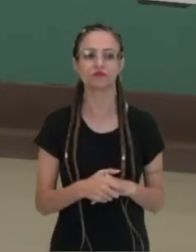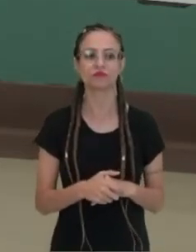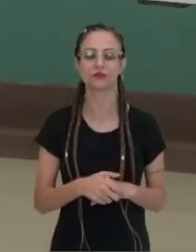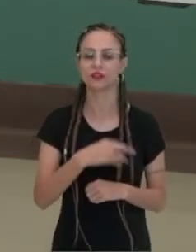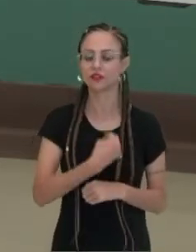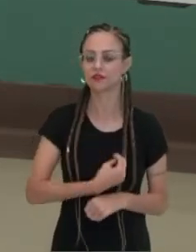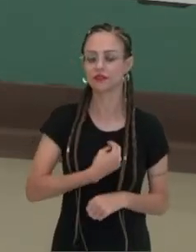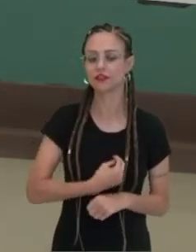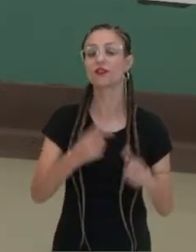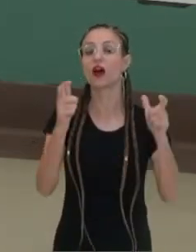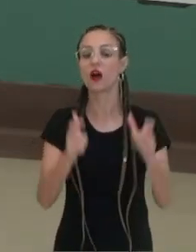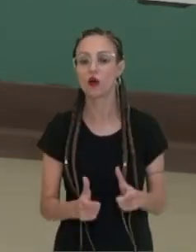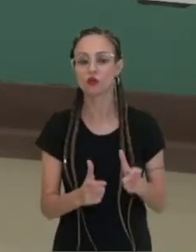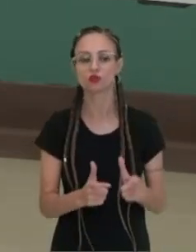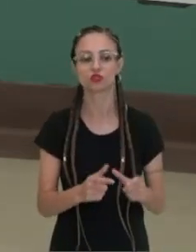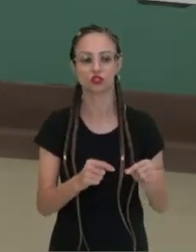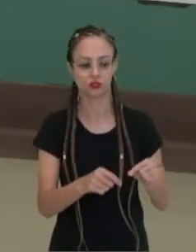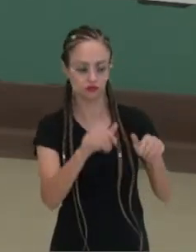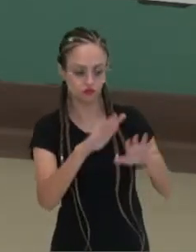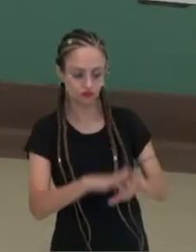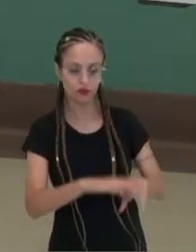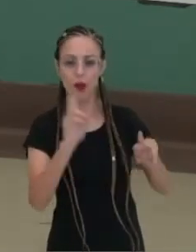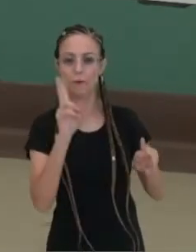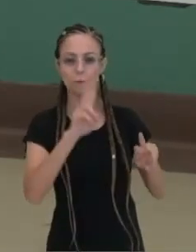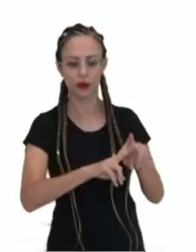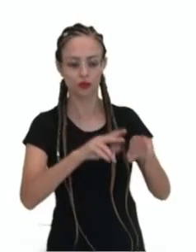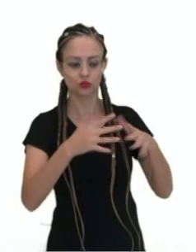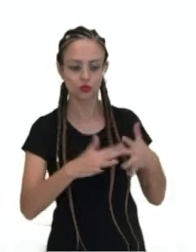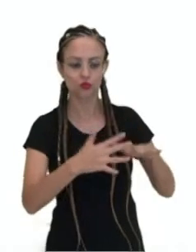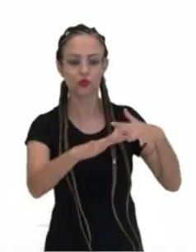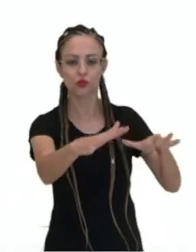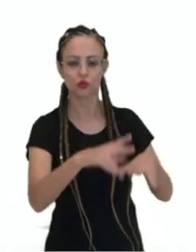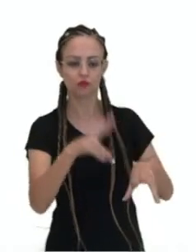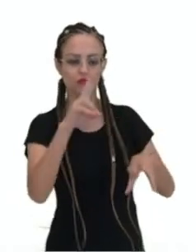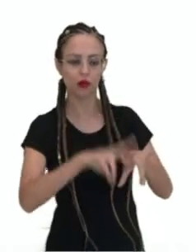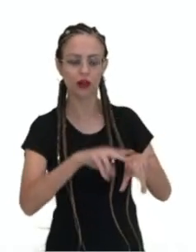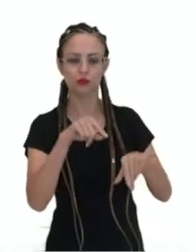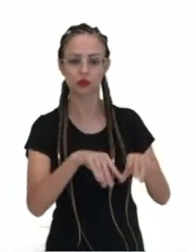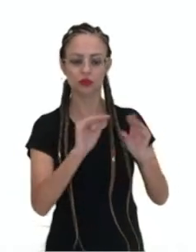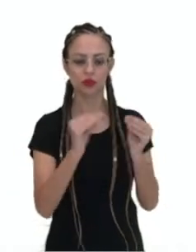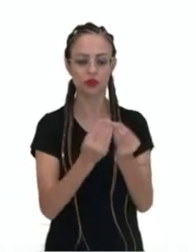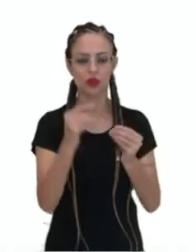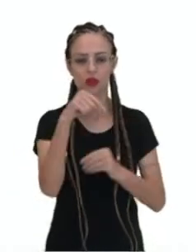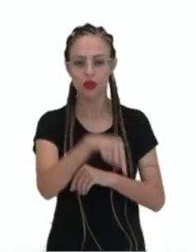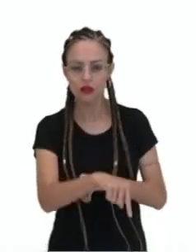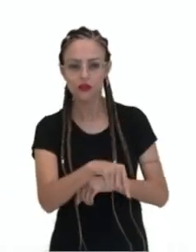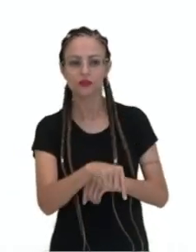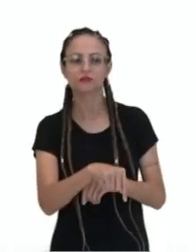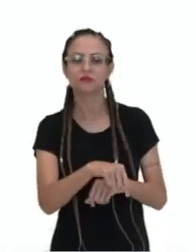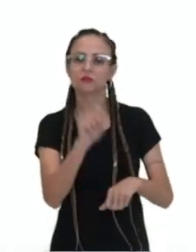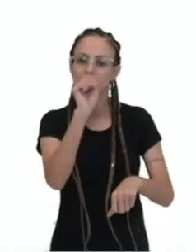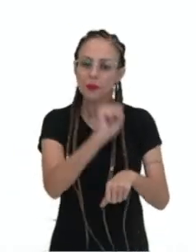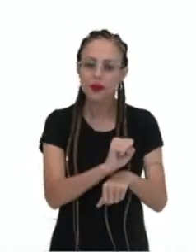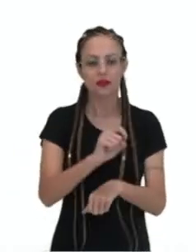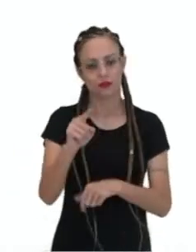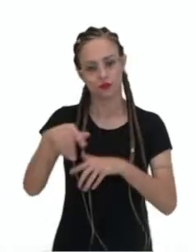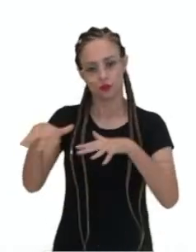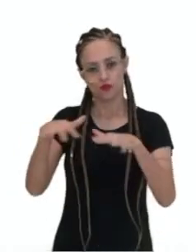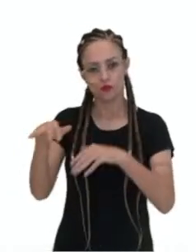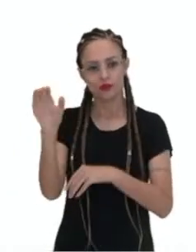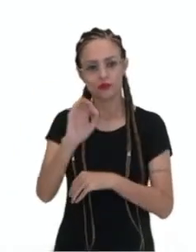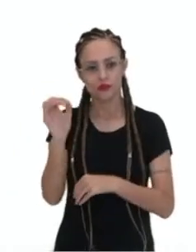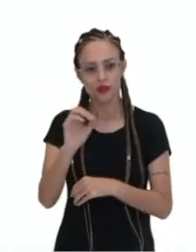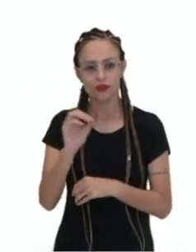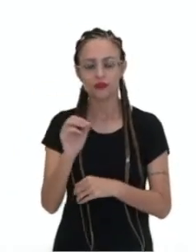Vivem aderidos a quê? A um substrato, né? Espécies que são césseis, né? No caso da crinóidea, a